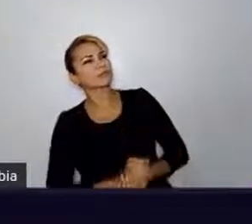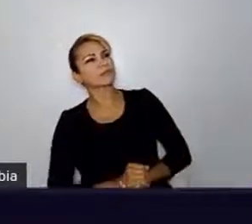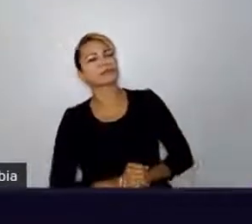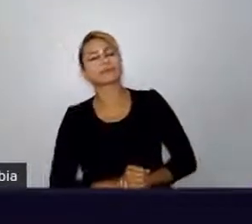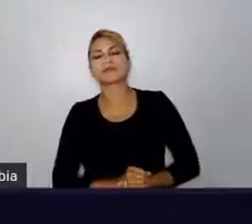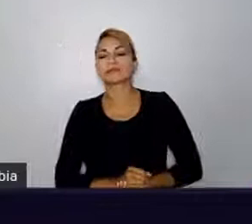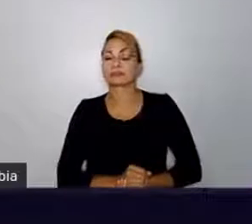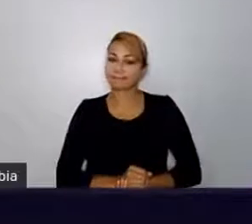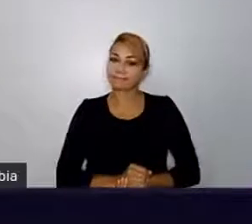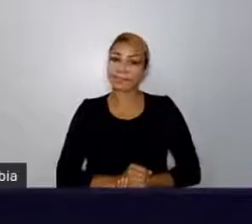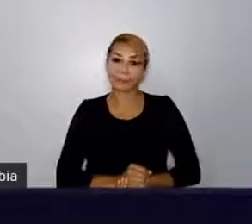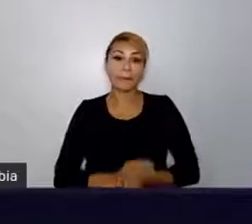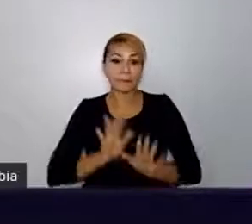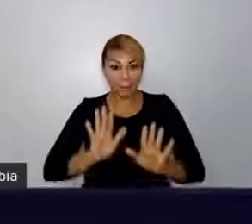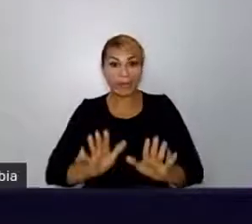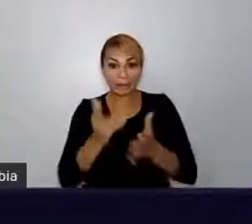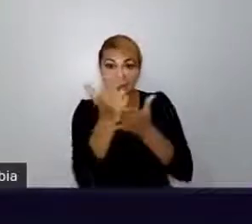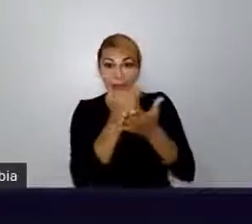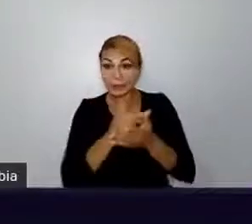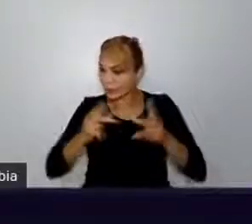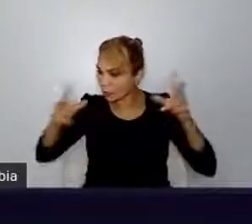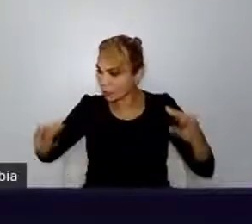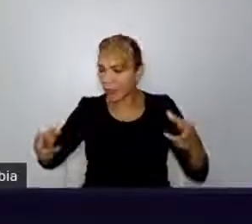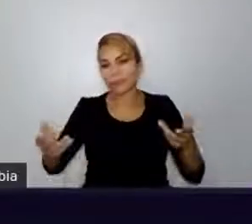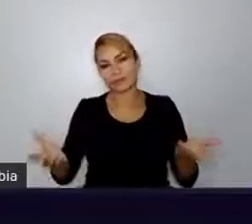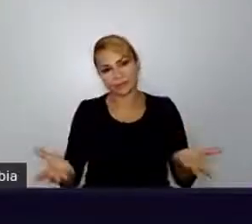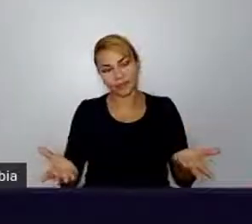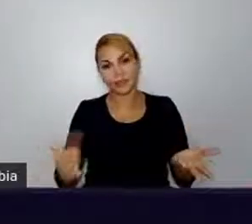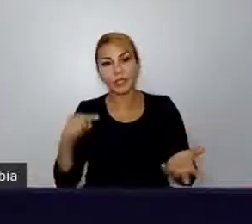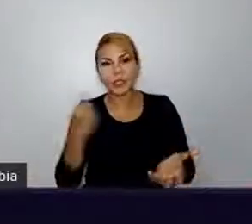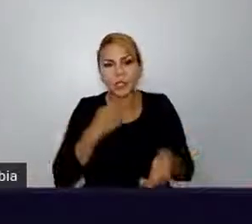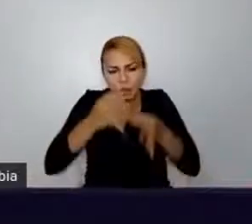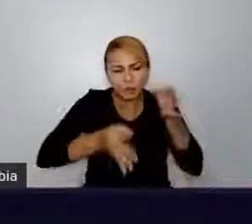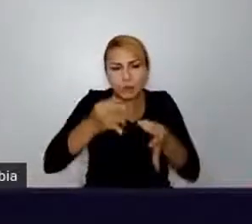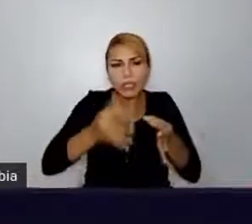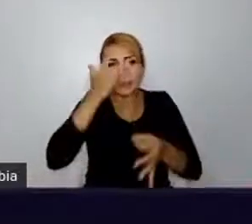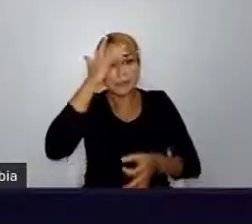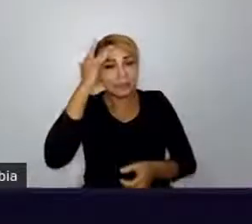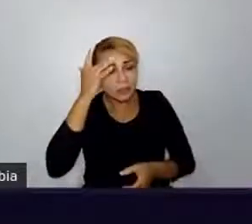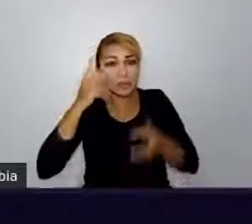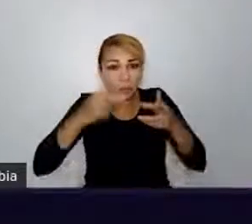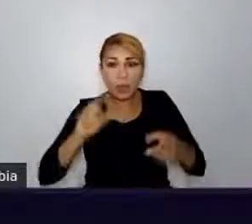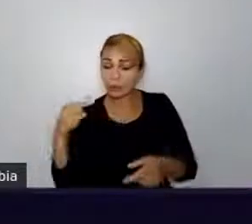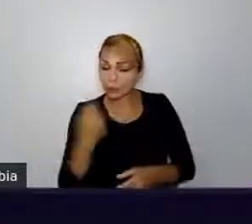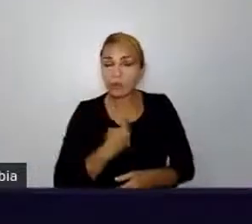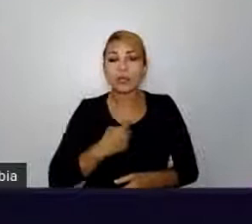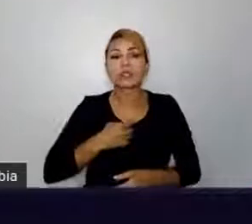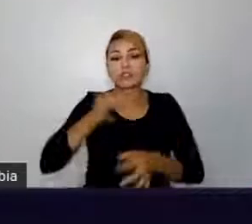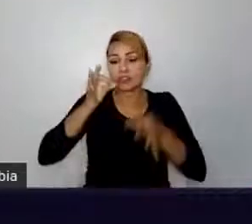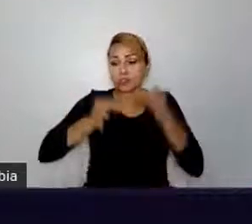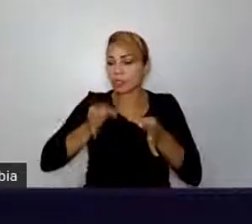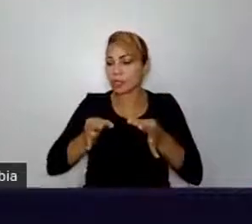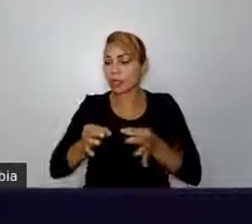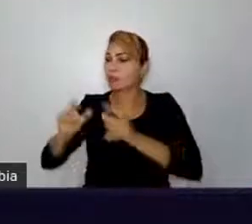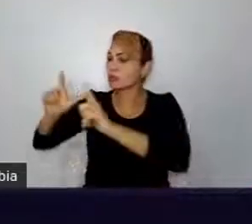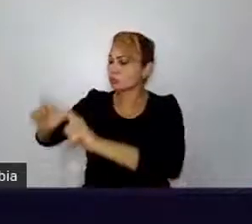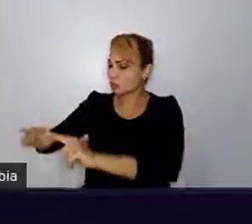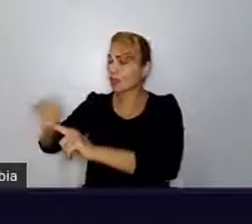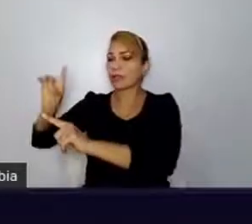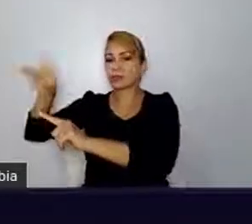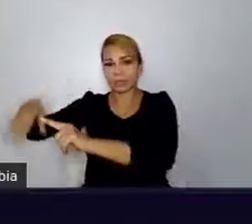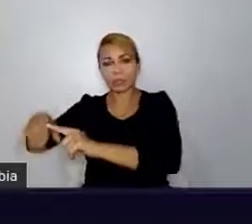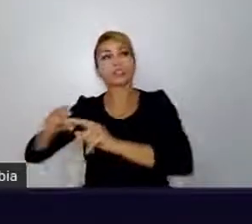Bom, a segunda teoria é ouvir ativamente. Na comunicação, ouvir ativamente é algo que requer